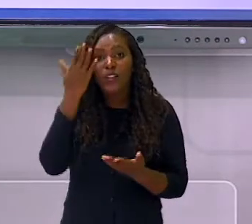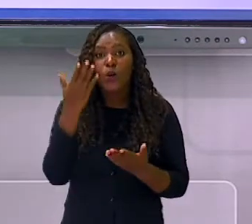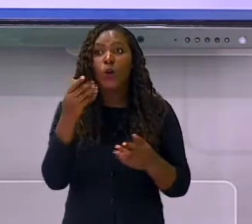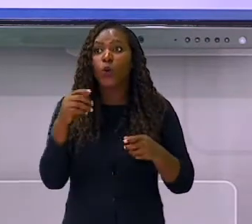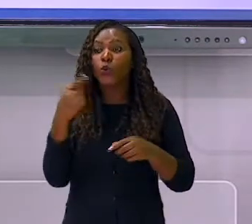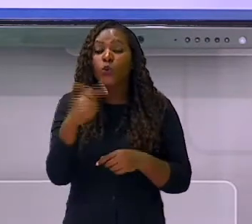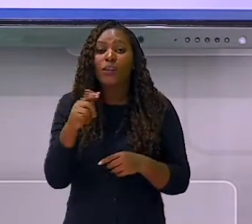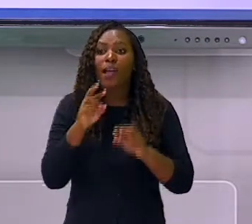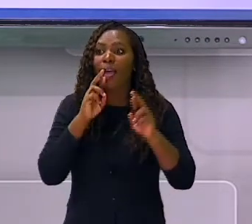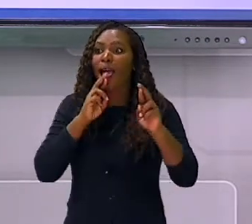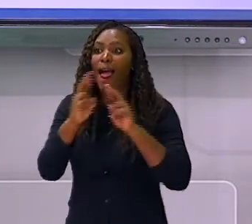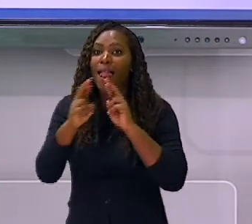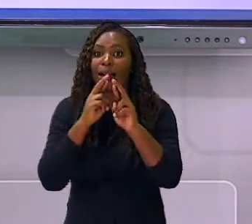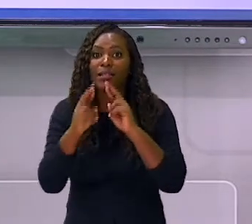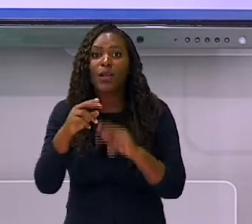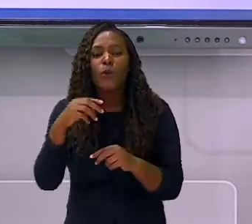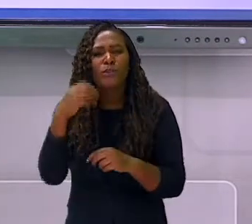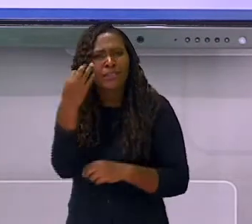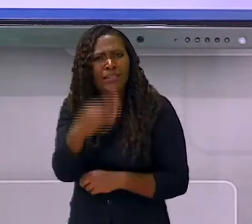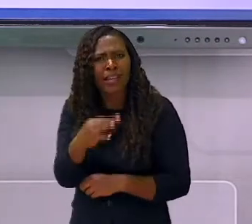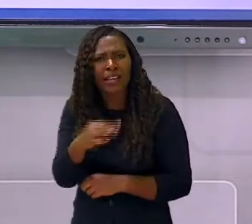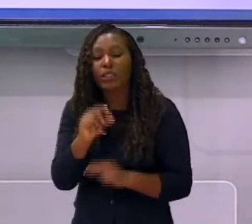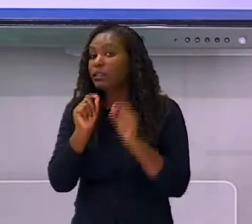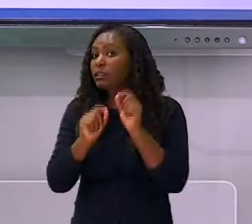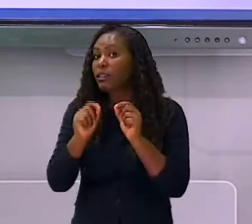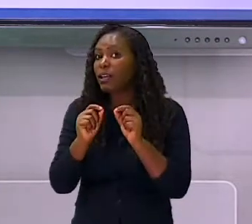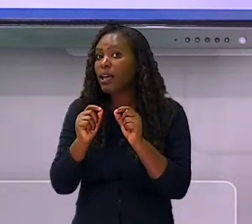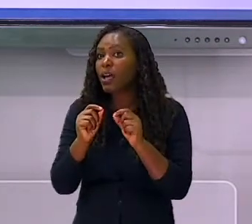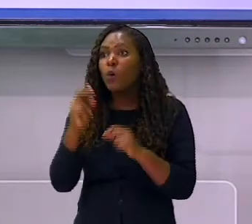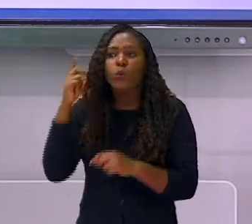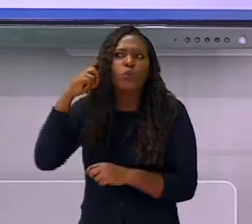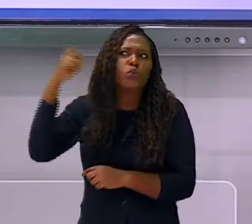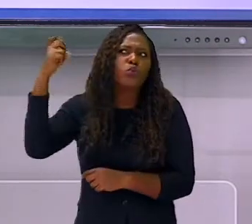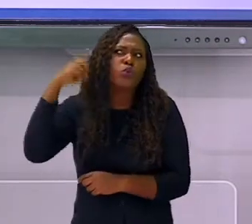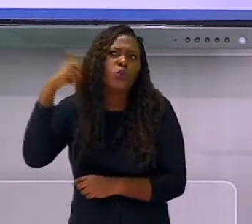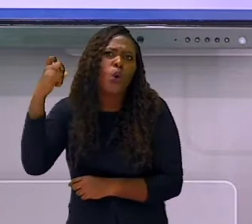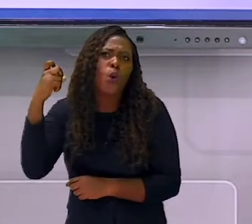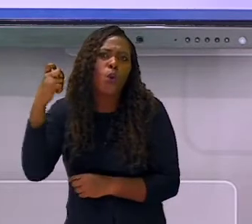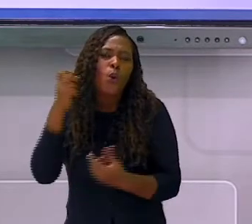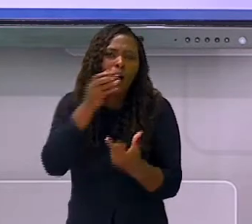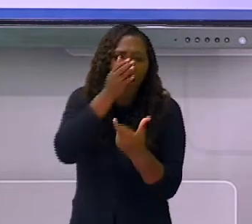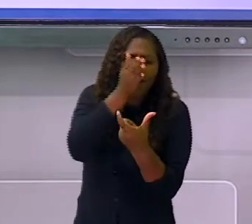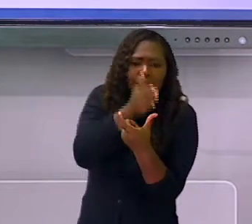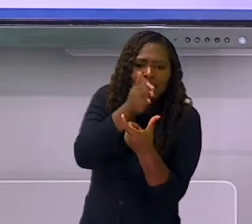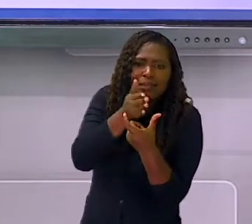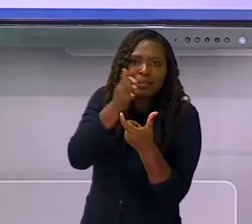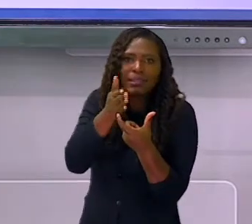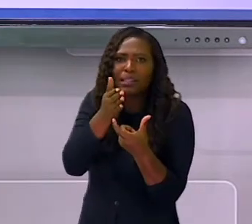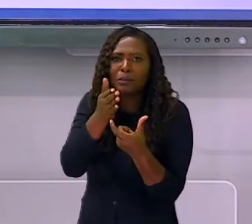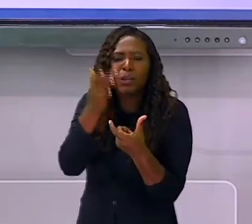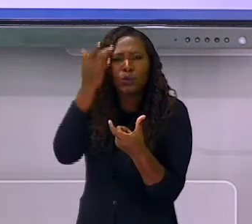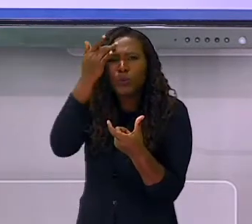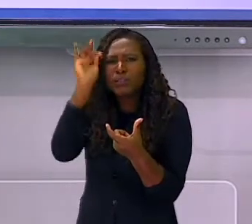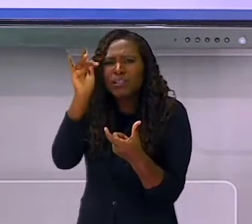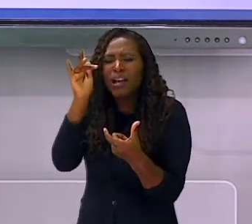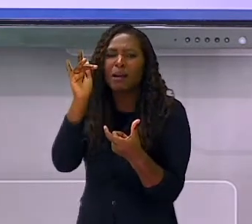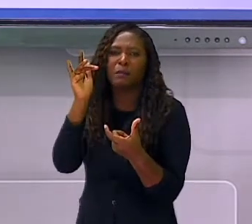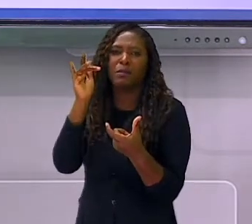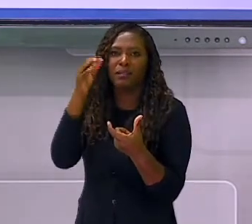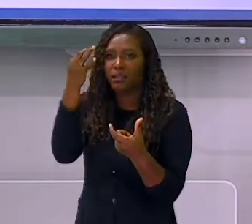direito os sons às sílabas que formam essas palavras. A dislexia acontece em pessoas com